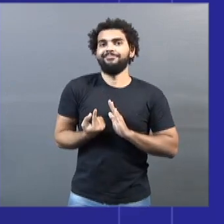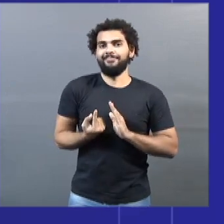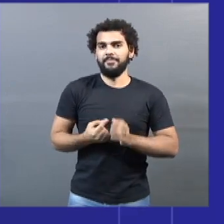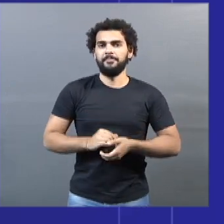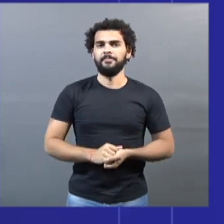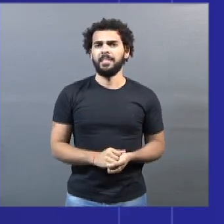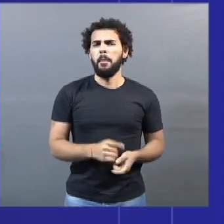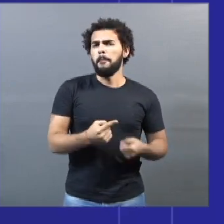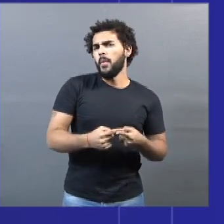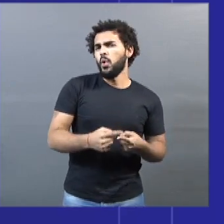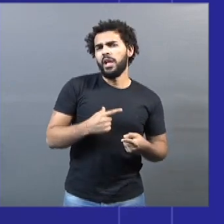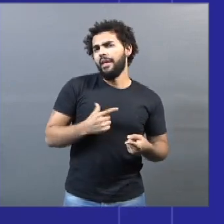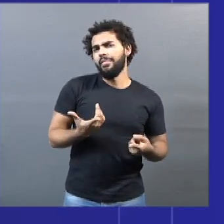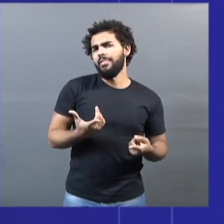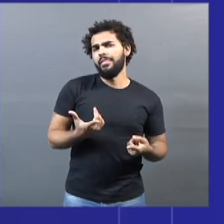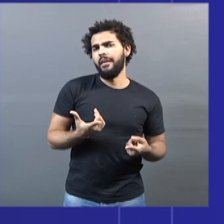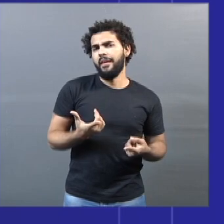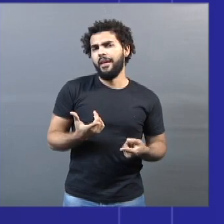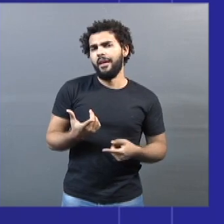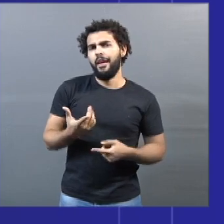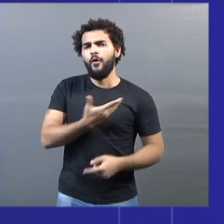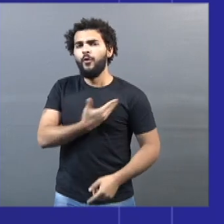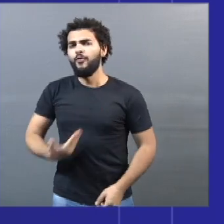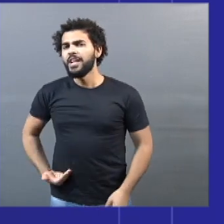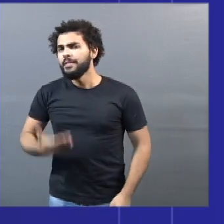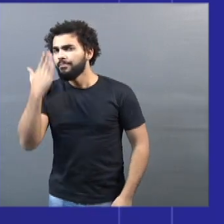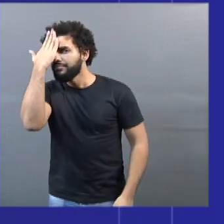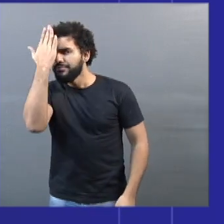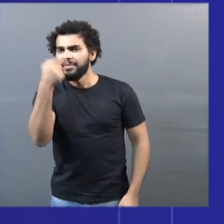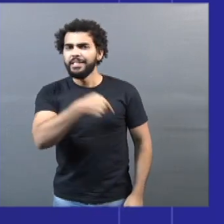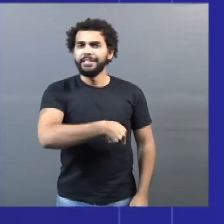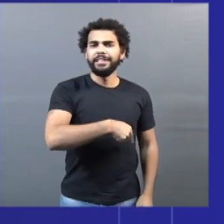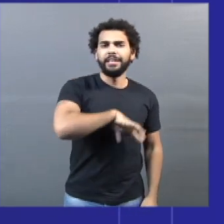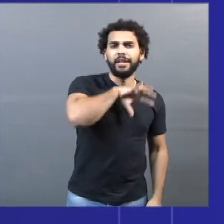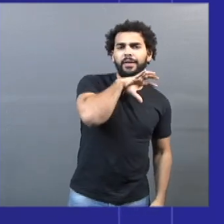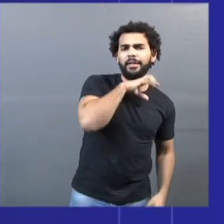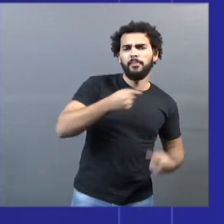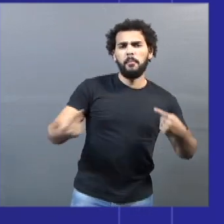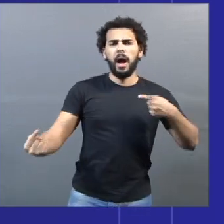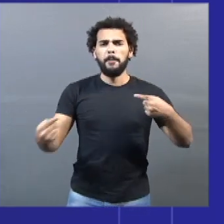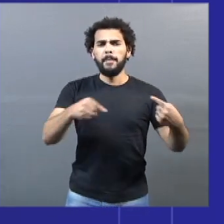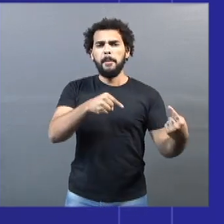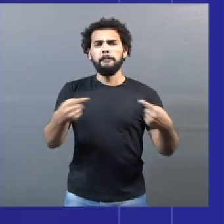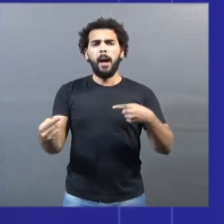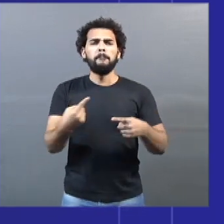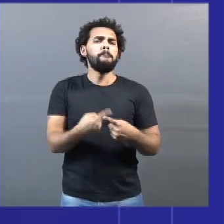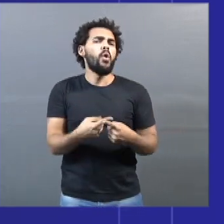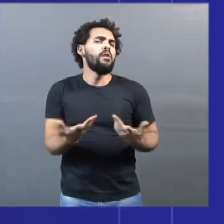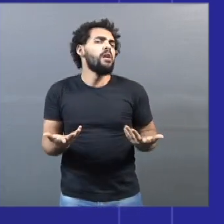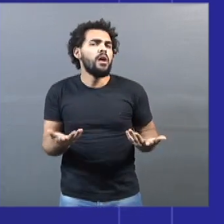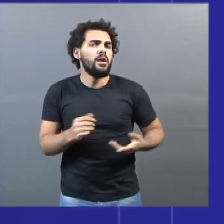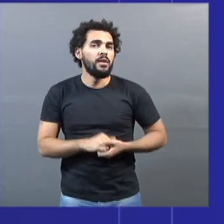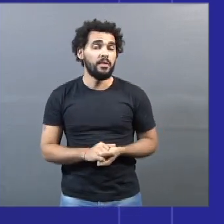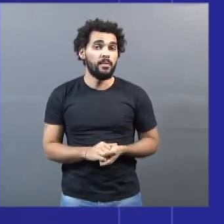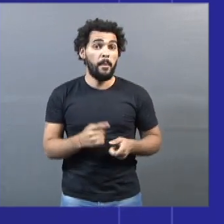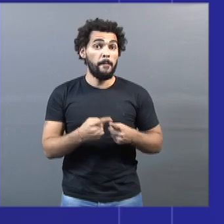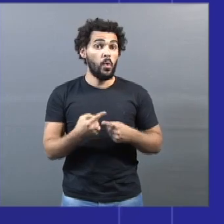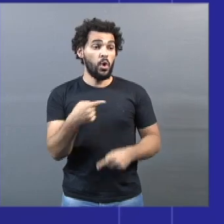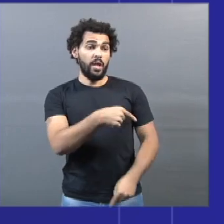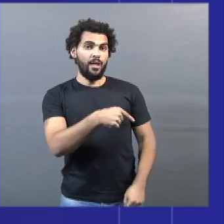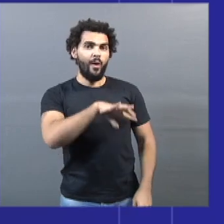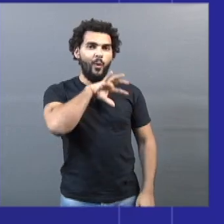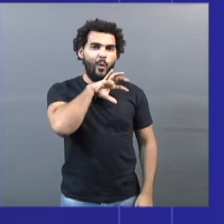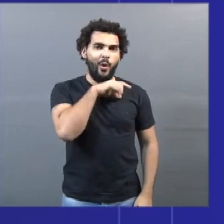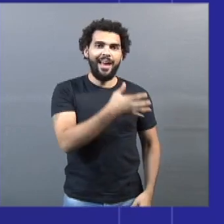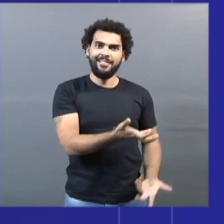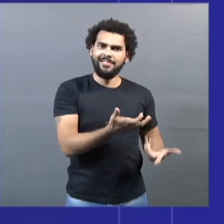entre o prefeito de Uberlândia e o governador Zema? É que o prefeito Odelmo já quer abrir